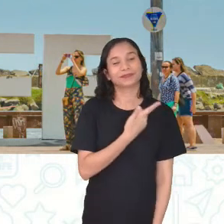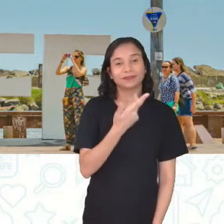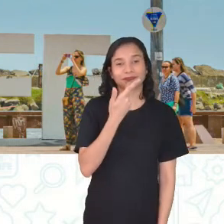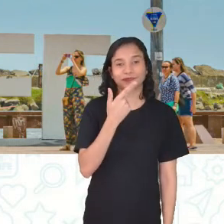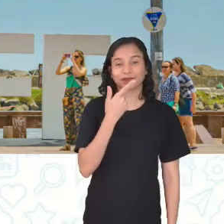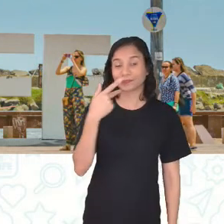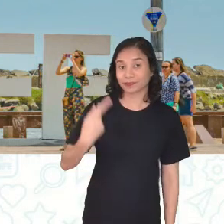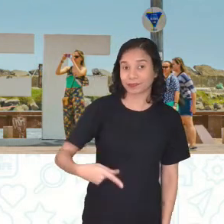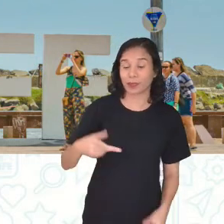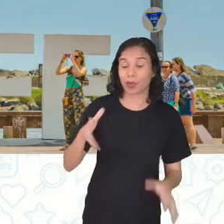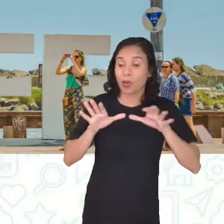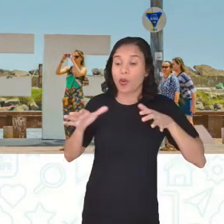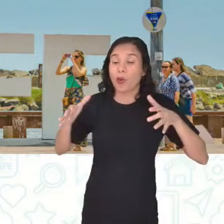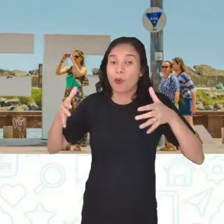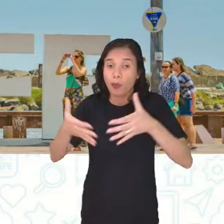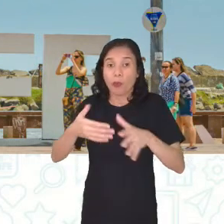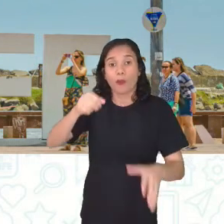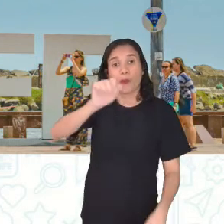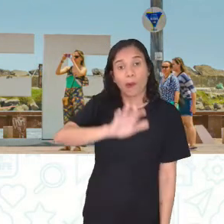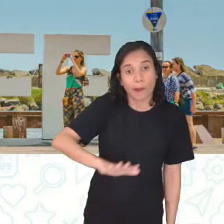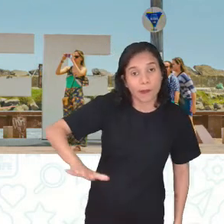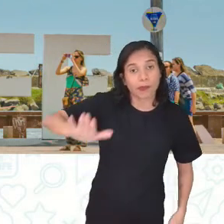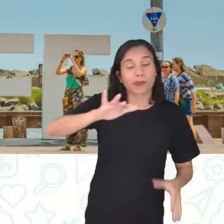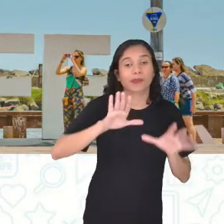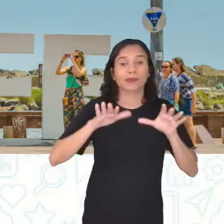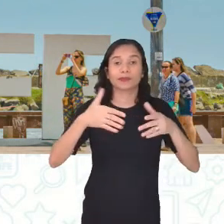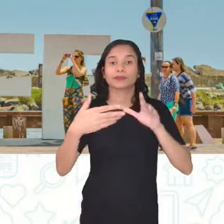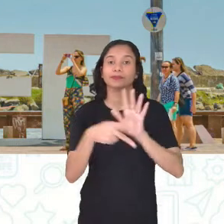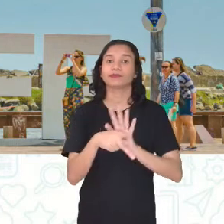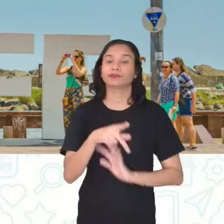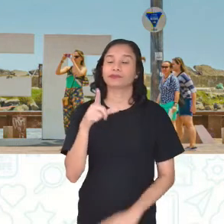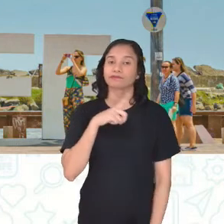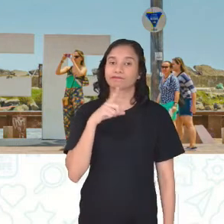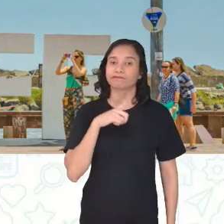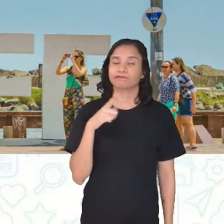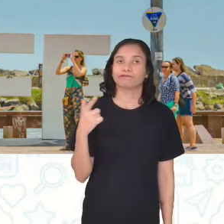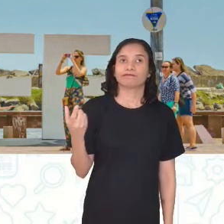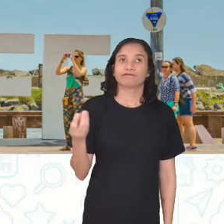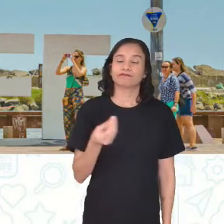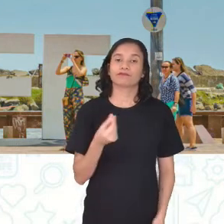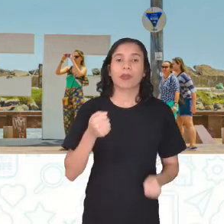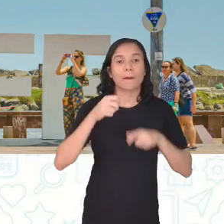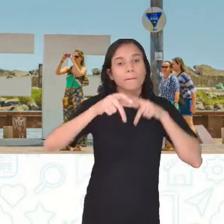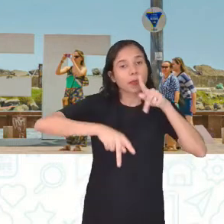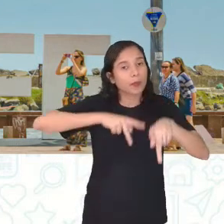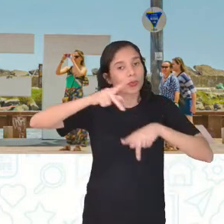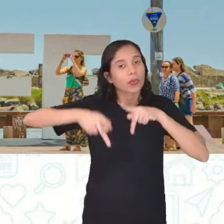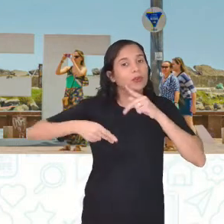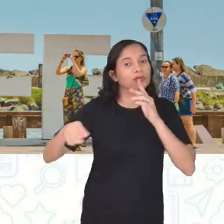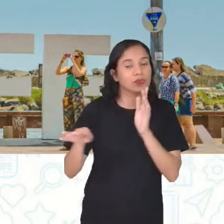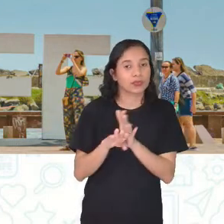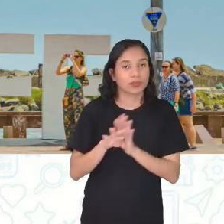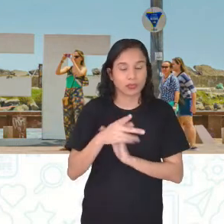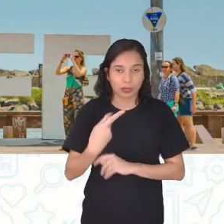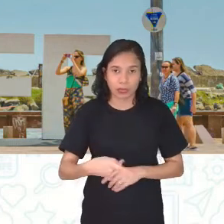falando aqui, coletivo, desses grupos, né? Desses povos que vieram